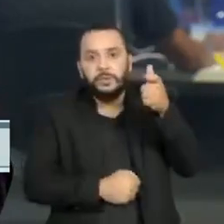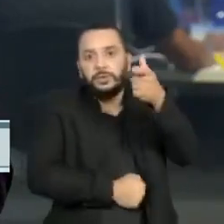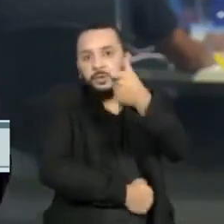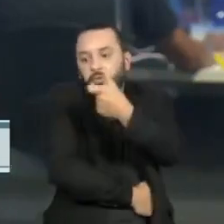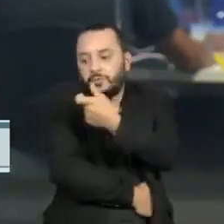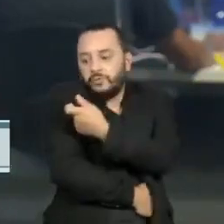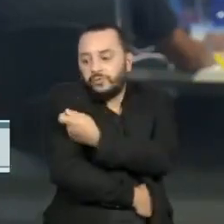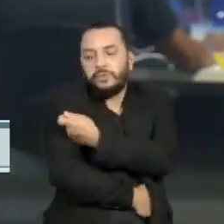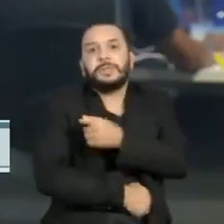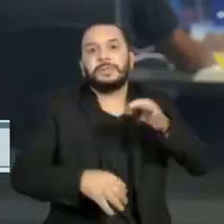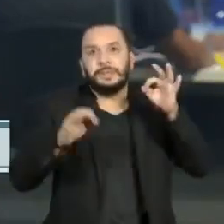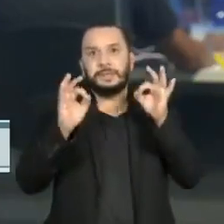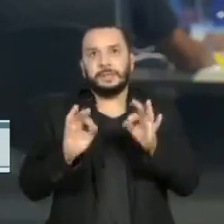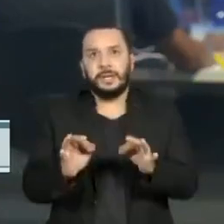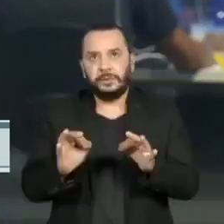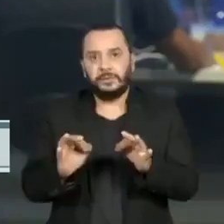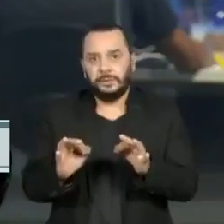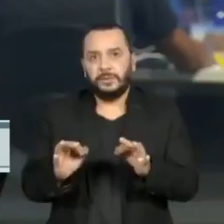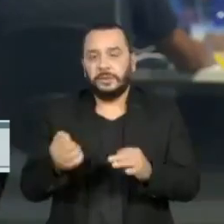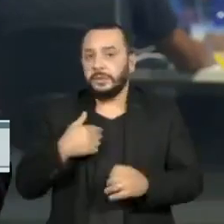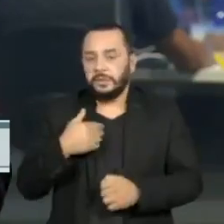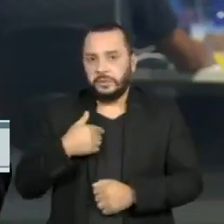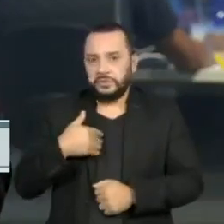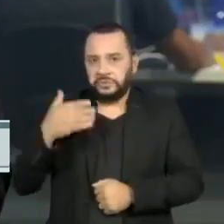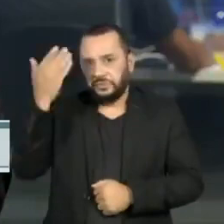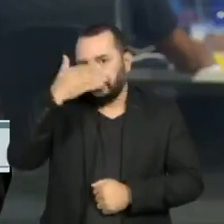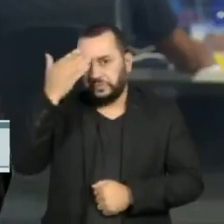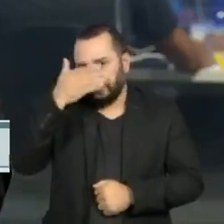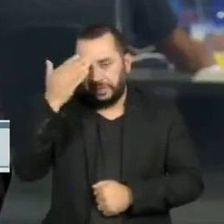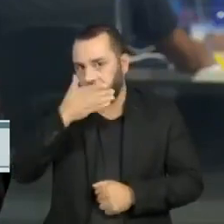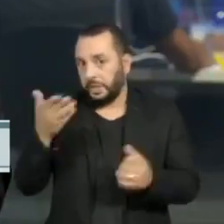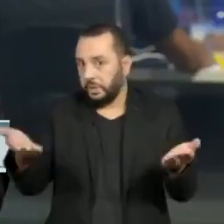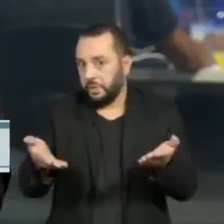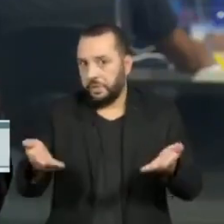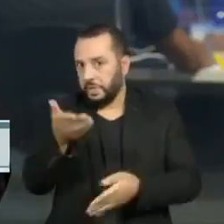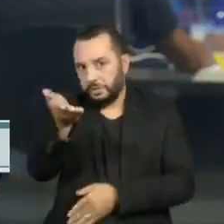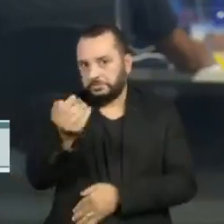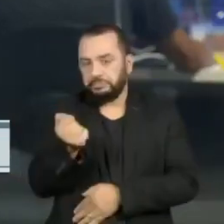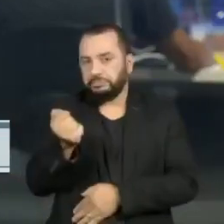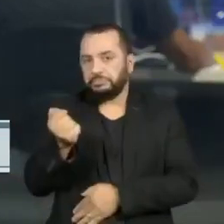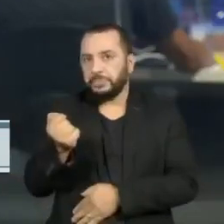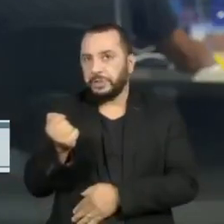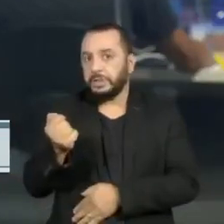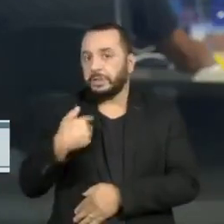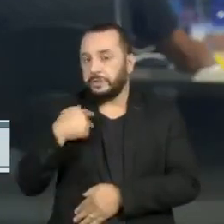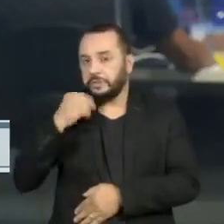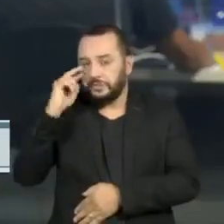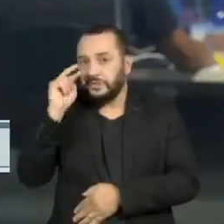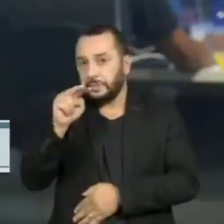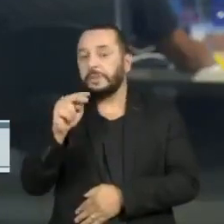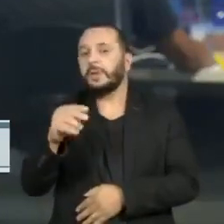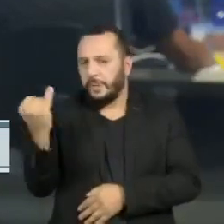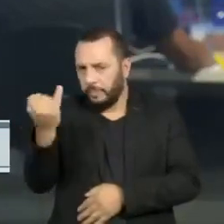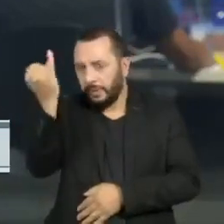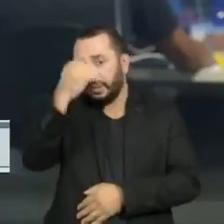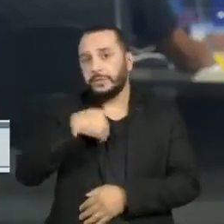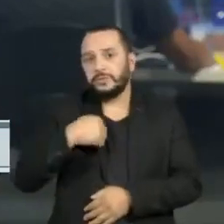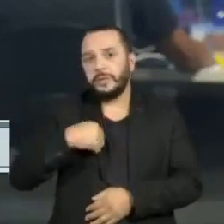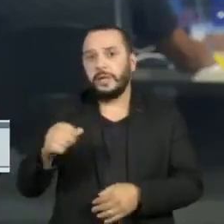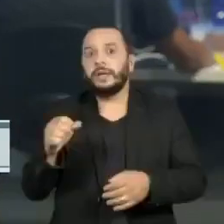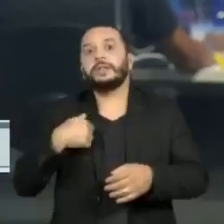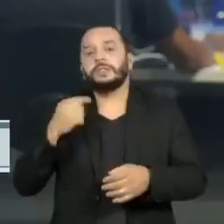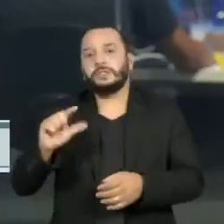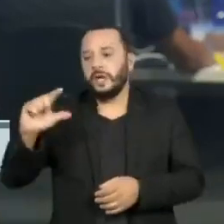aplicar essa injeção. Não foi o que nós vimos aqui, pelo menos durante o período que a gente estava com essa imagem na tela. Isso é importante, este